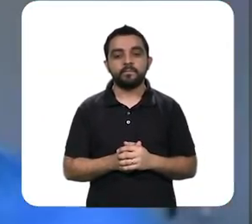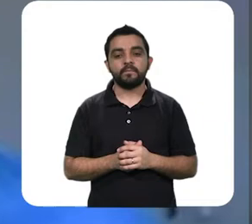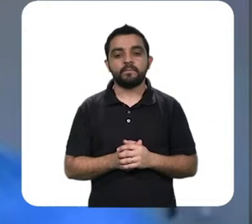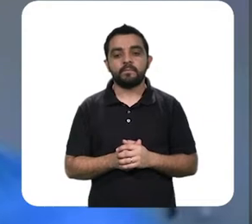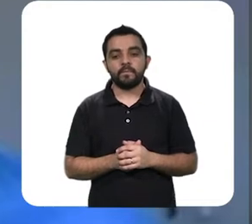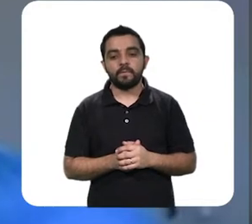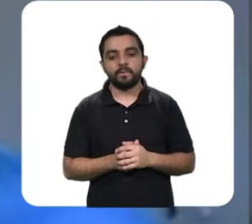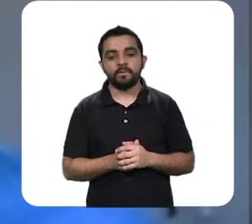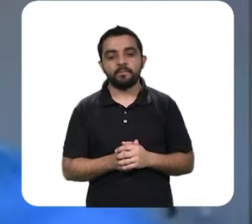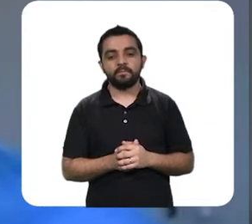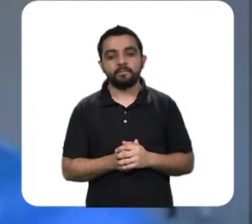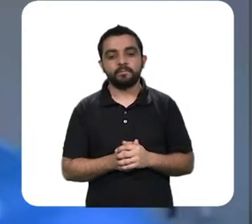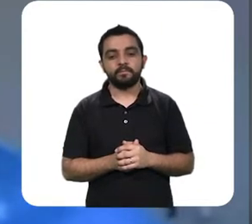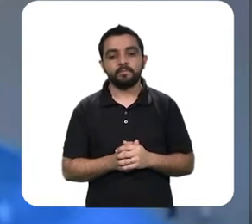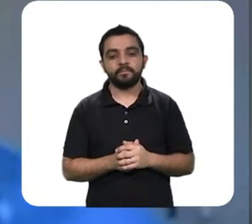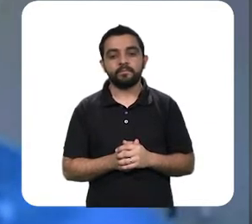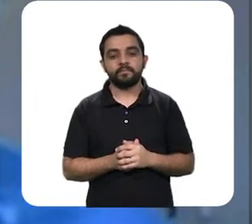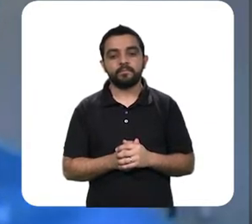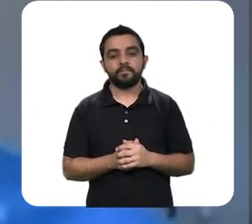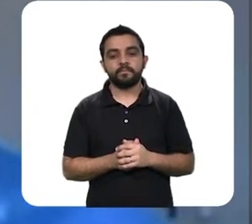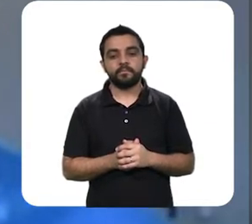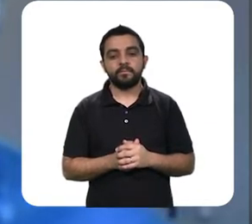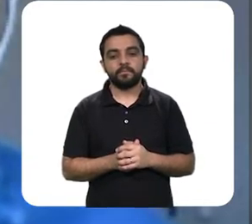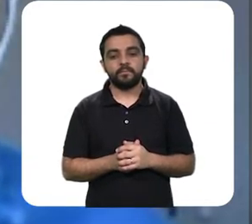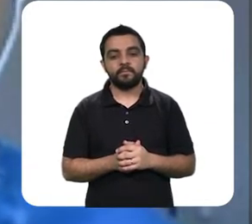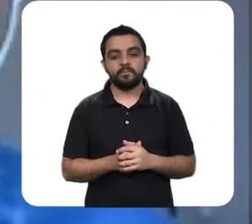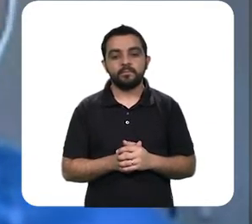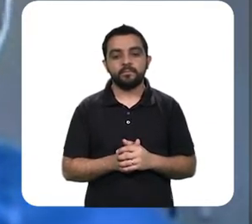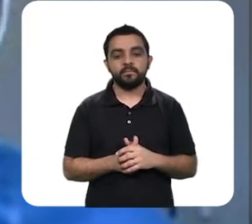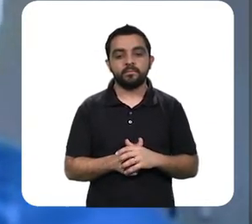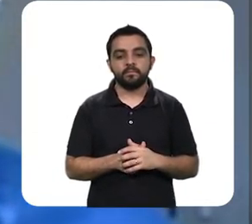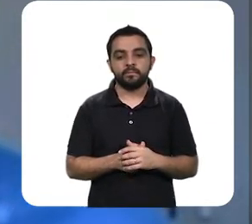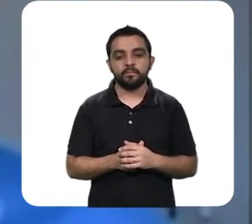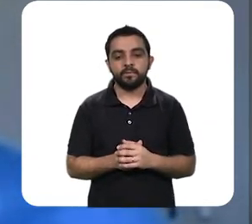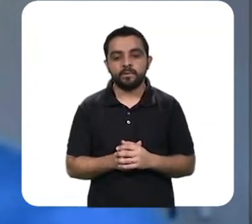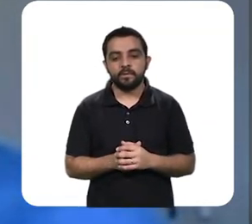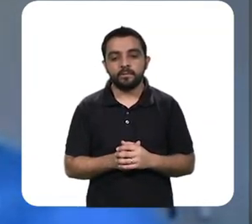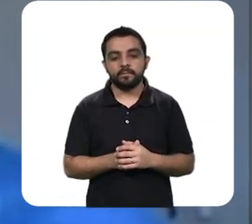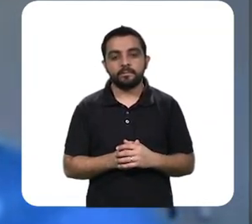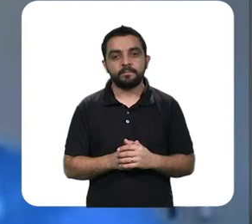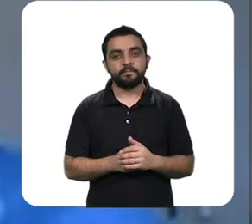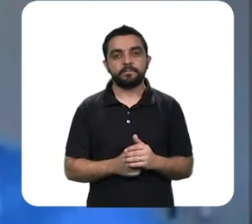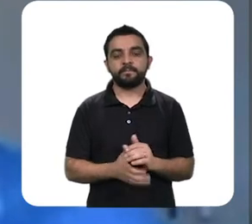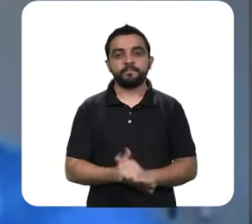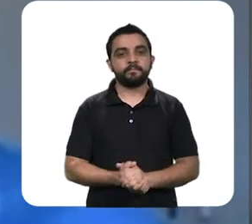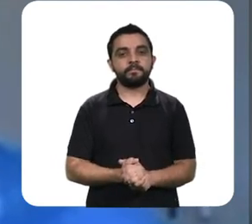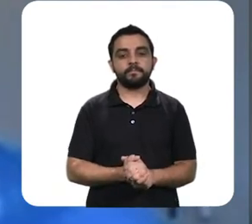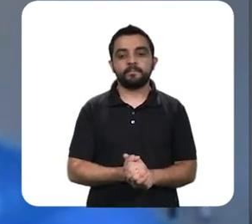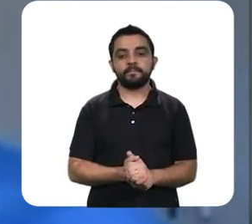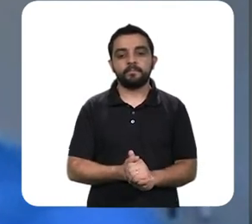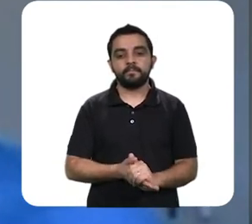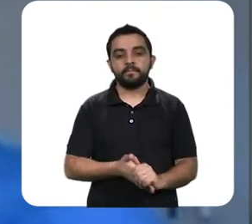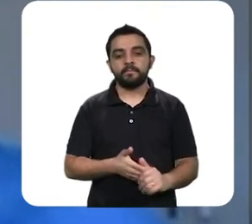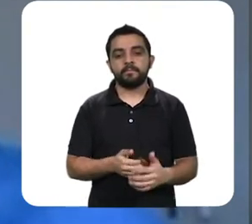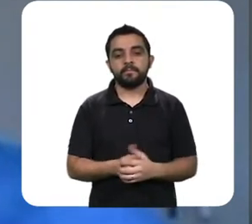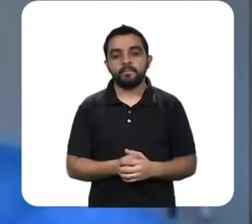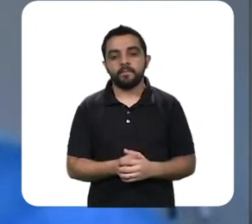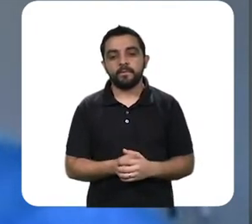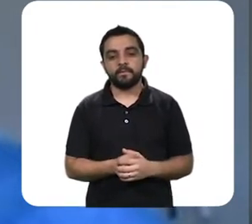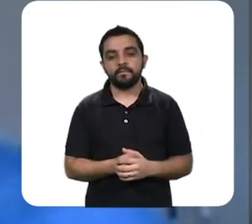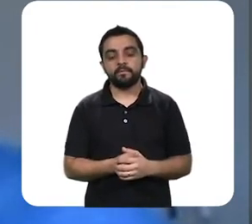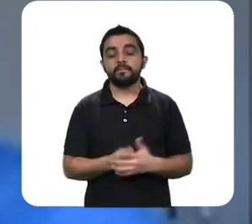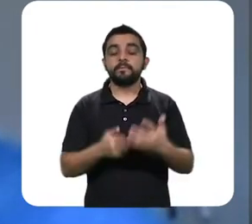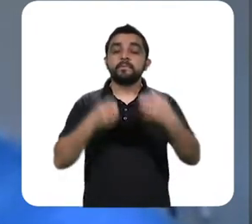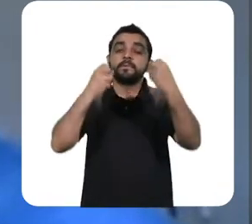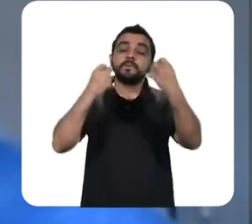A gente tem um inimigo, o inimigo é indivíduo, e é um grupo, a gente tem que colocar as pessoas para trabalhar,